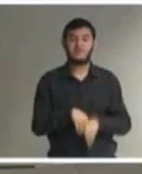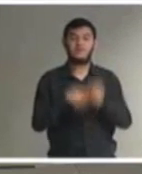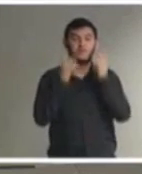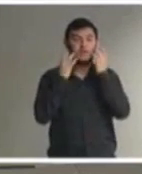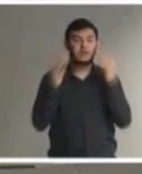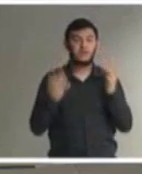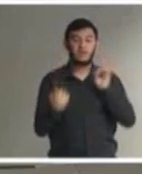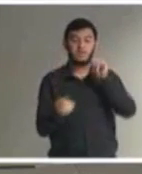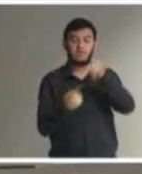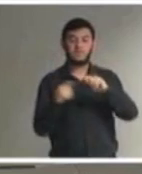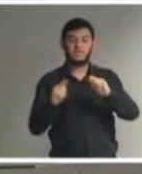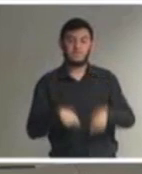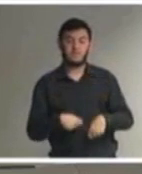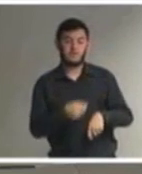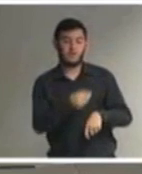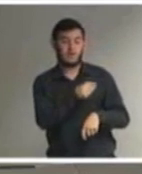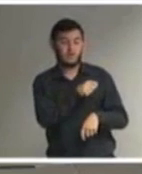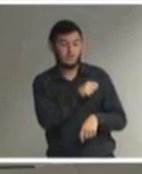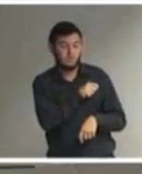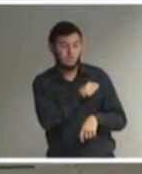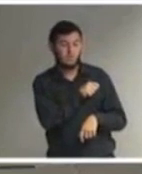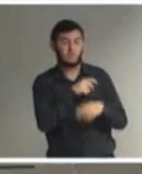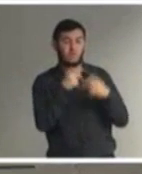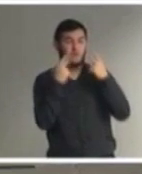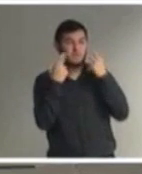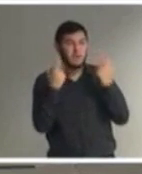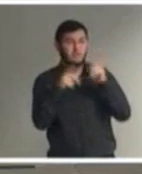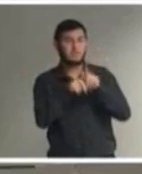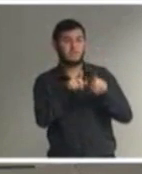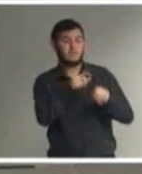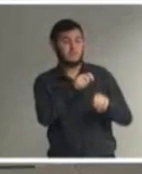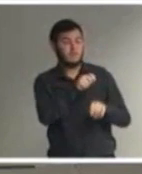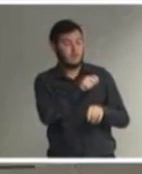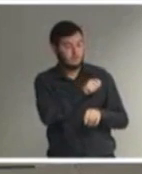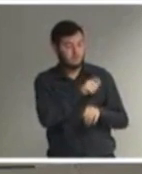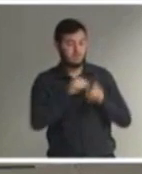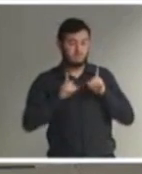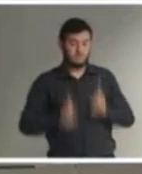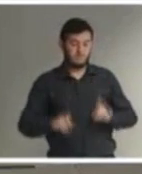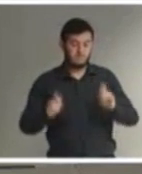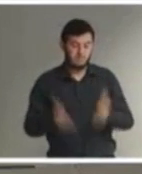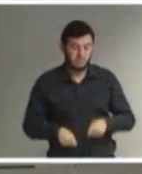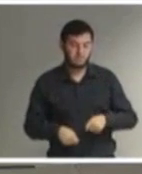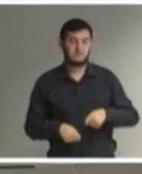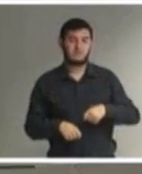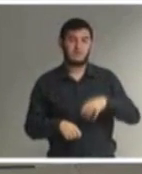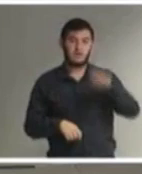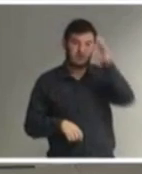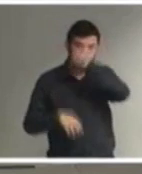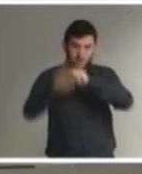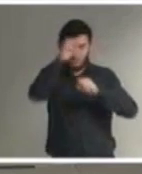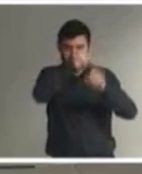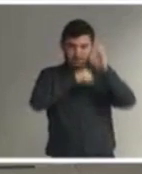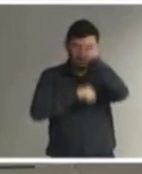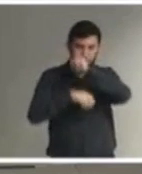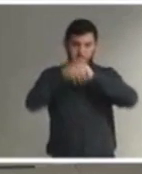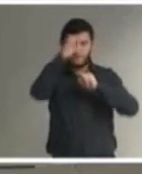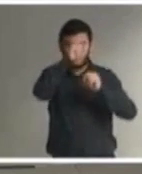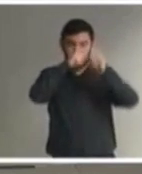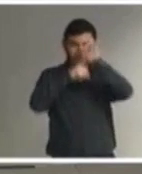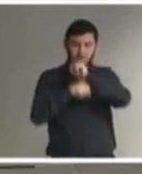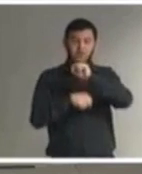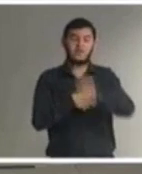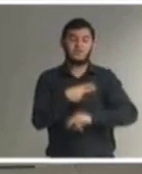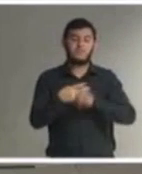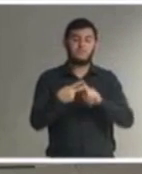só para os alunos sem deficiência mas também para o aluno com deficiência nós temos a figura do profissional de